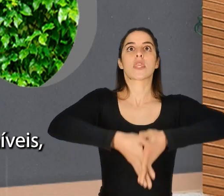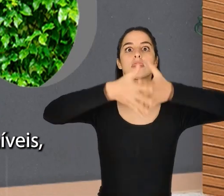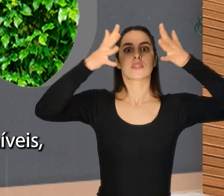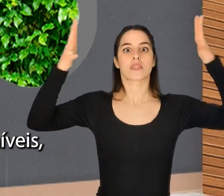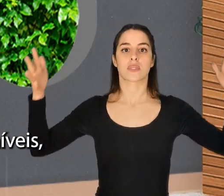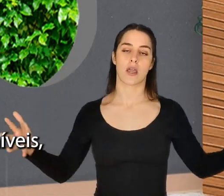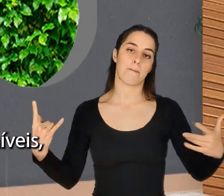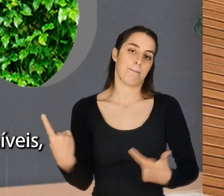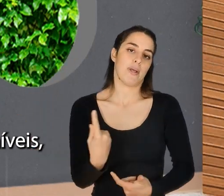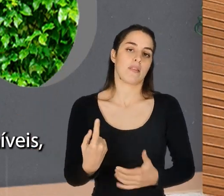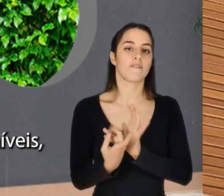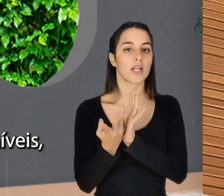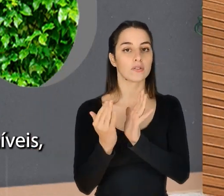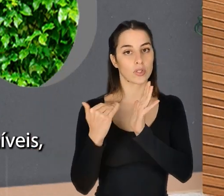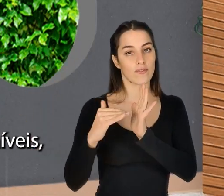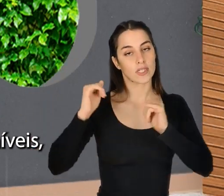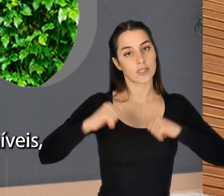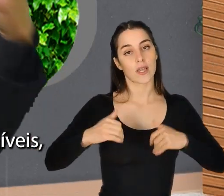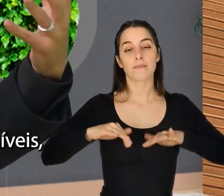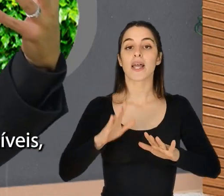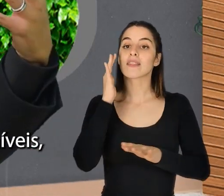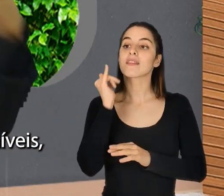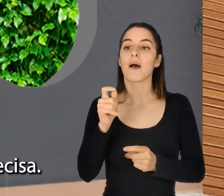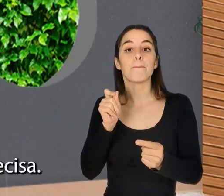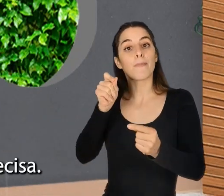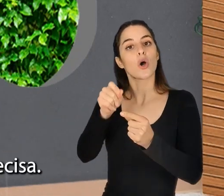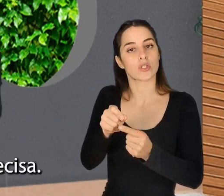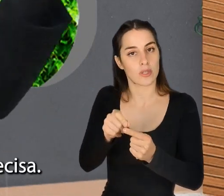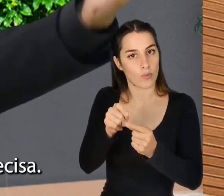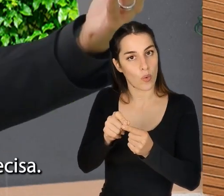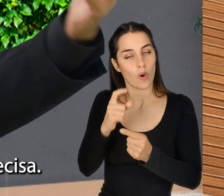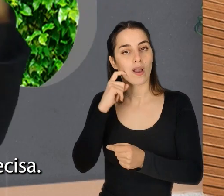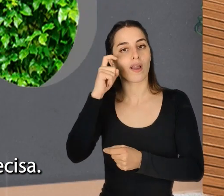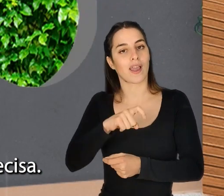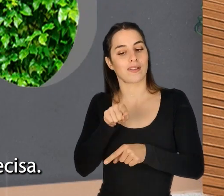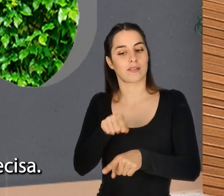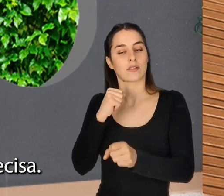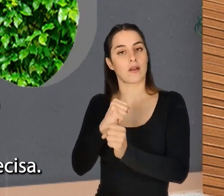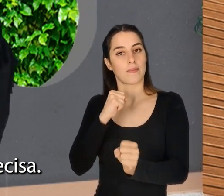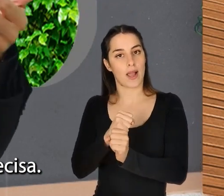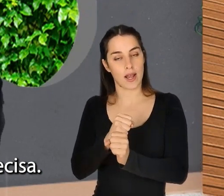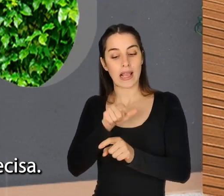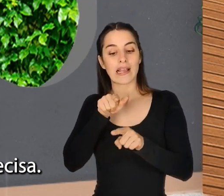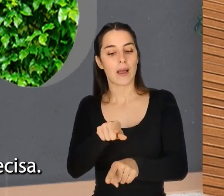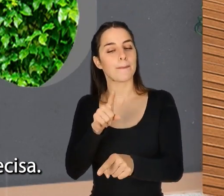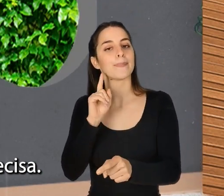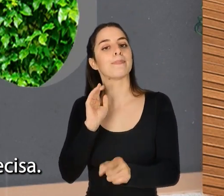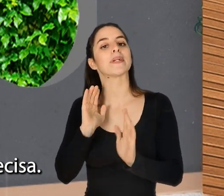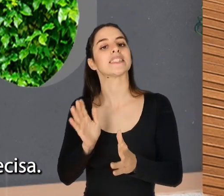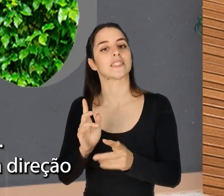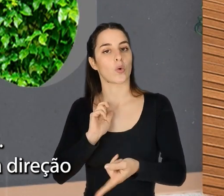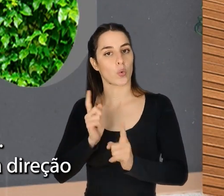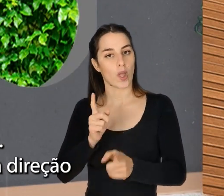refletir nos vários níveis, mas ter uma proximidade com quem está desse lado e entender o que é que essa pessoa precisa.